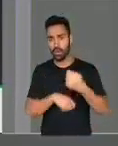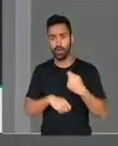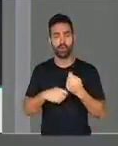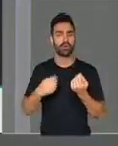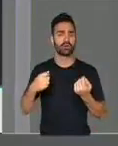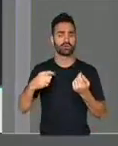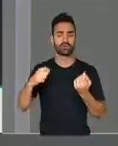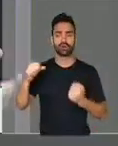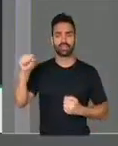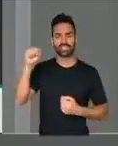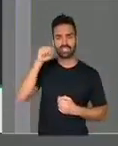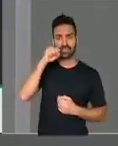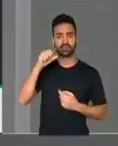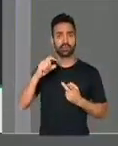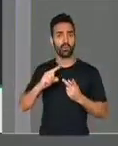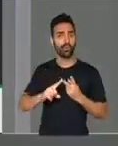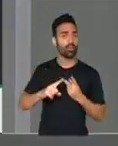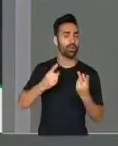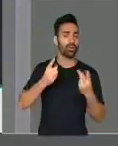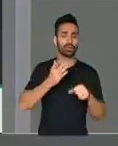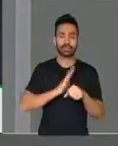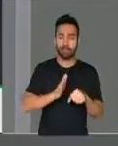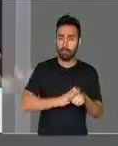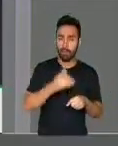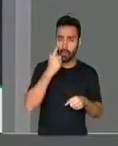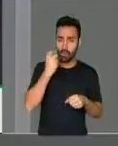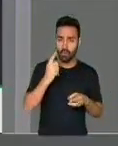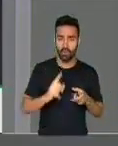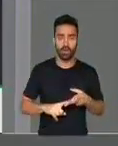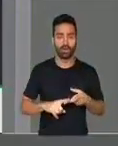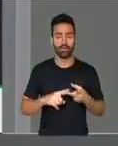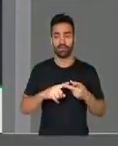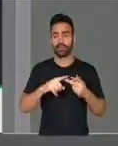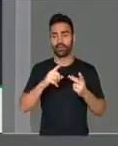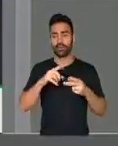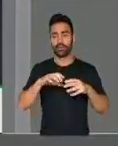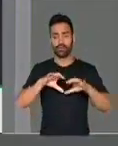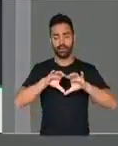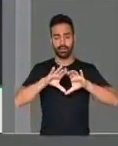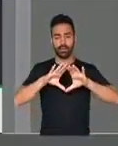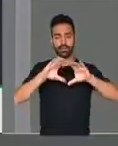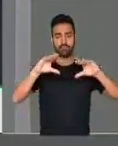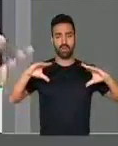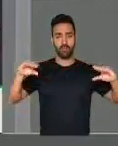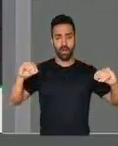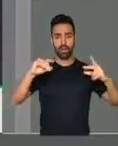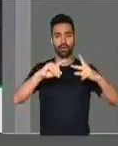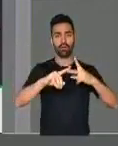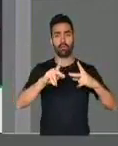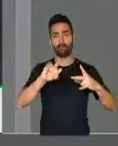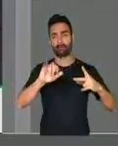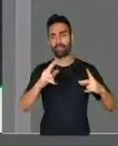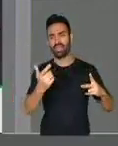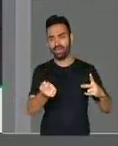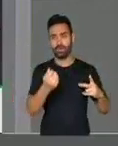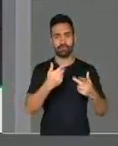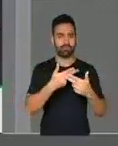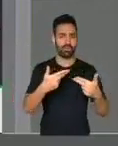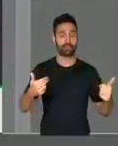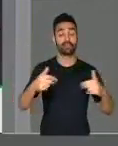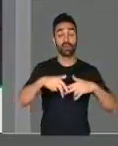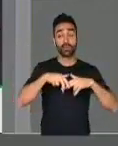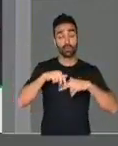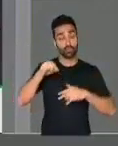cenoura, de cebola, de feijão, de mamona, da pinha, enfim. É um município também que faz